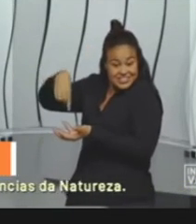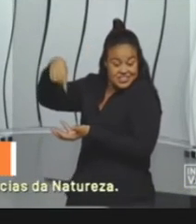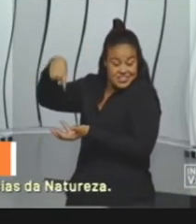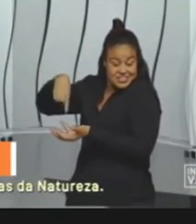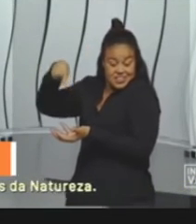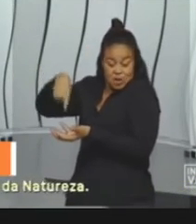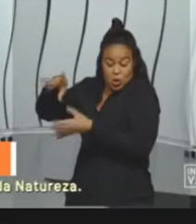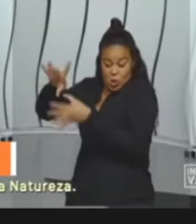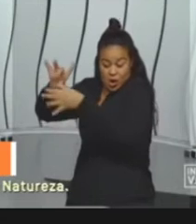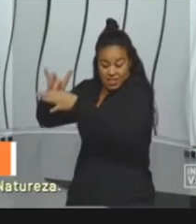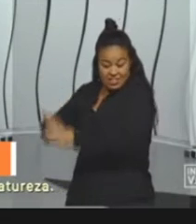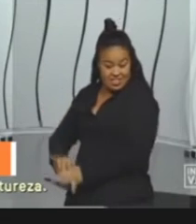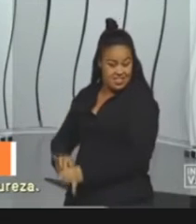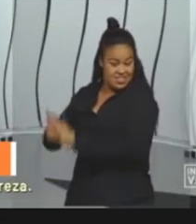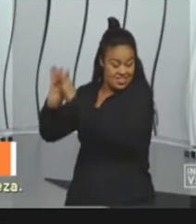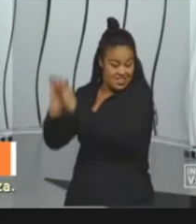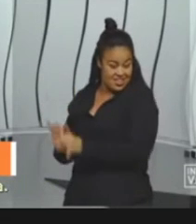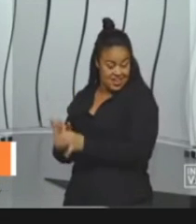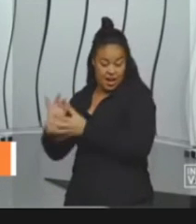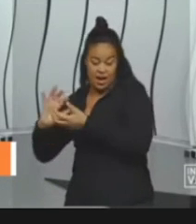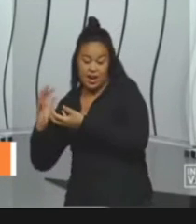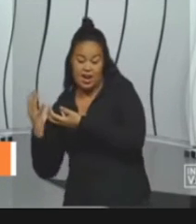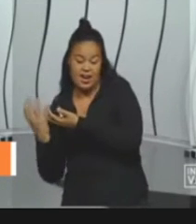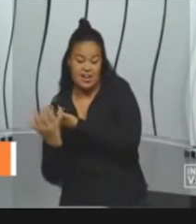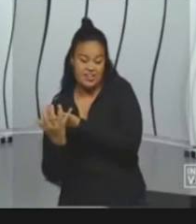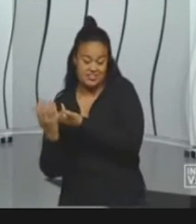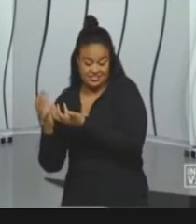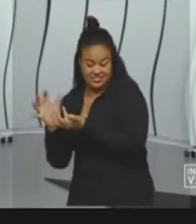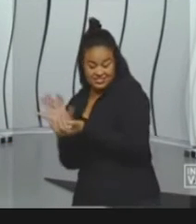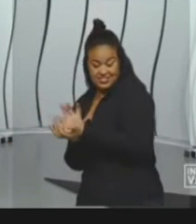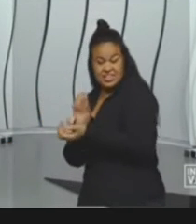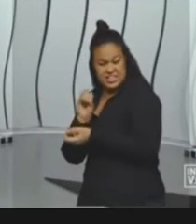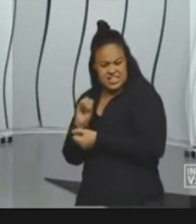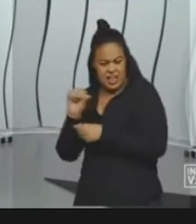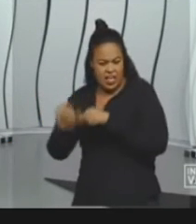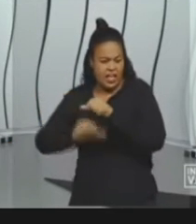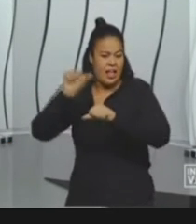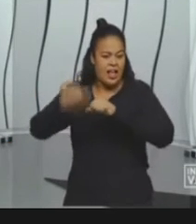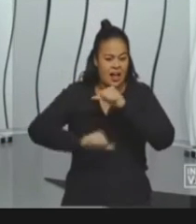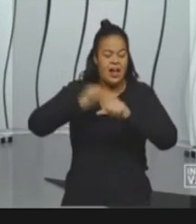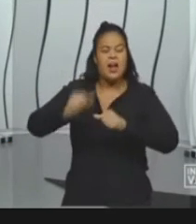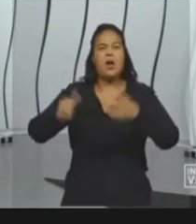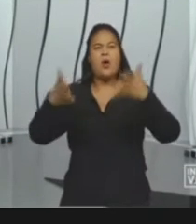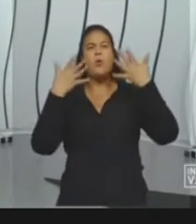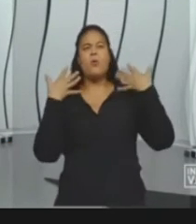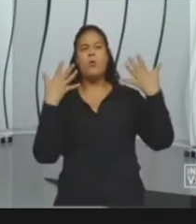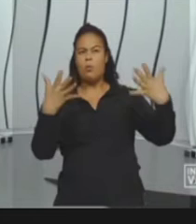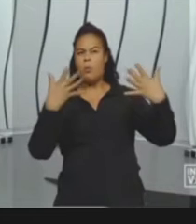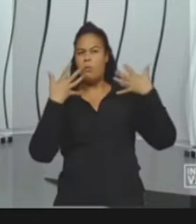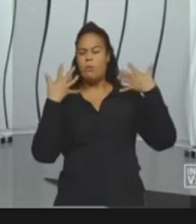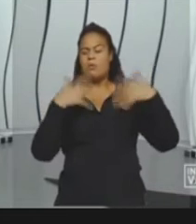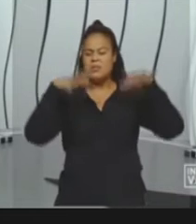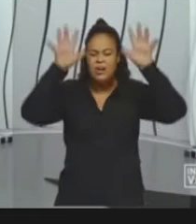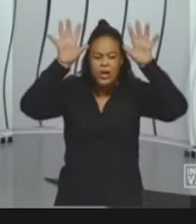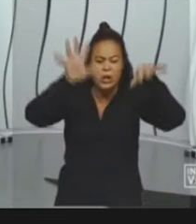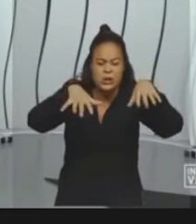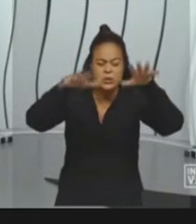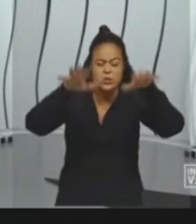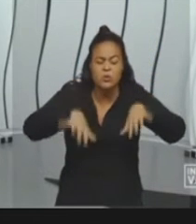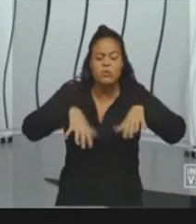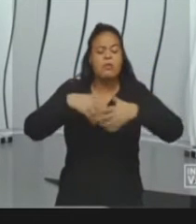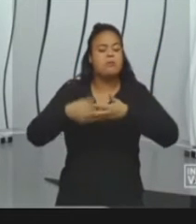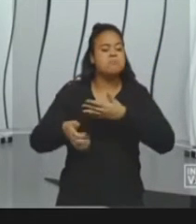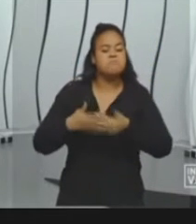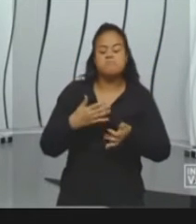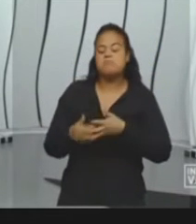Terra, vem do manto da Terra. Então, independente das mudanças climáticas, você vai continuar tendo aquele fornecimento